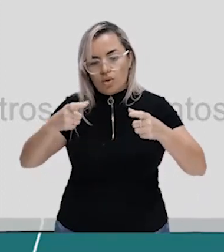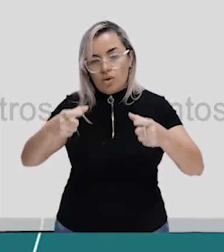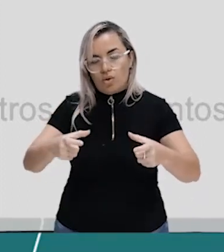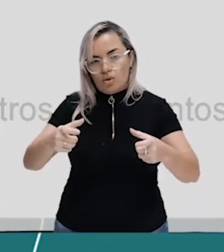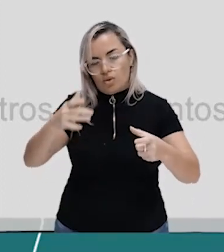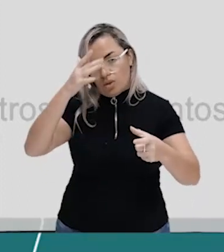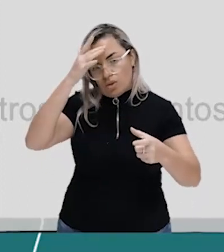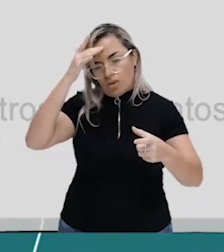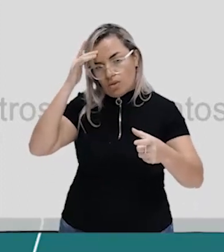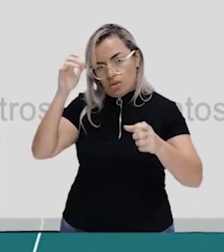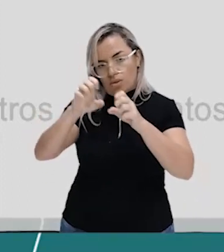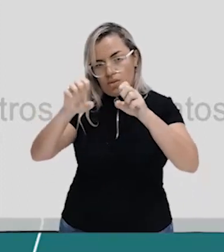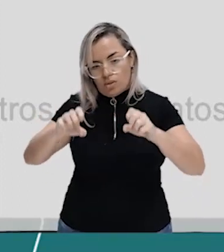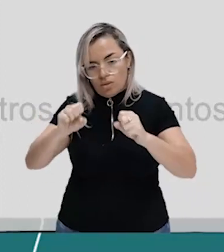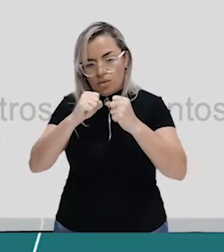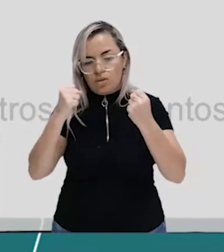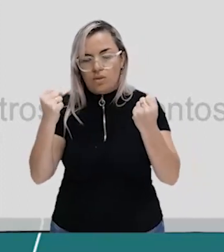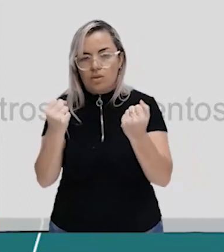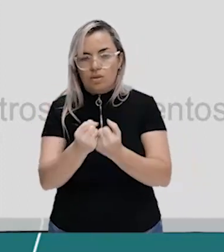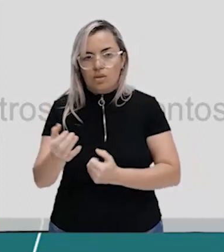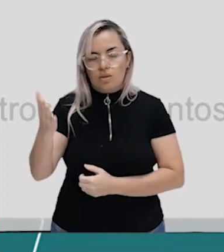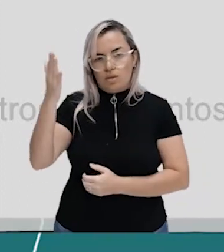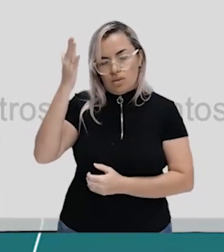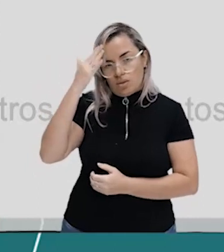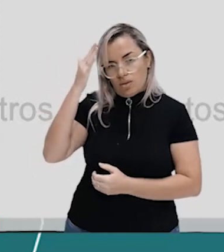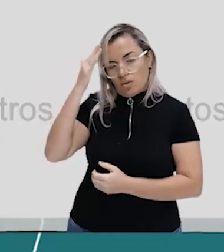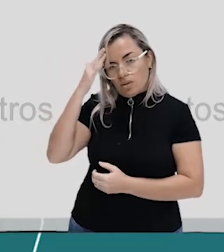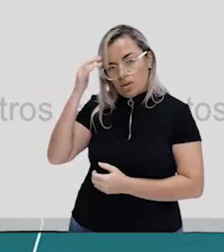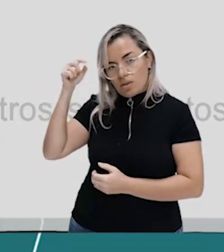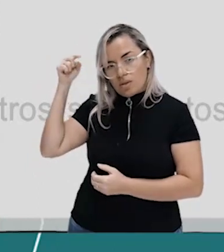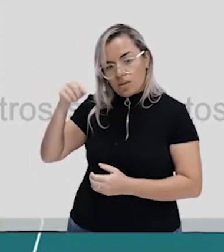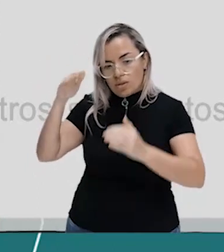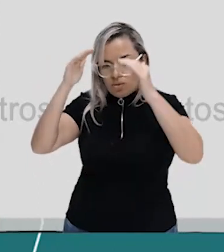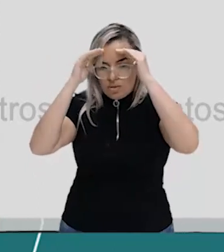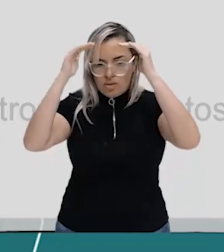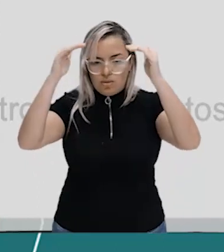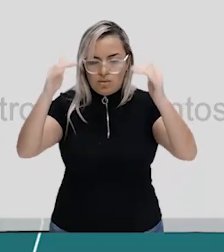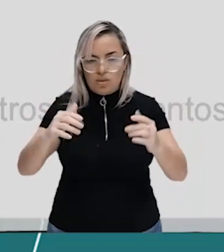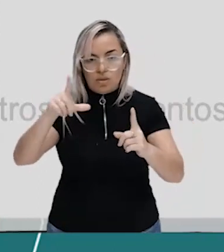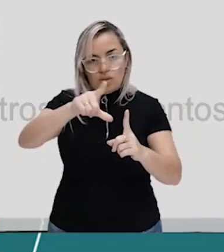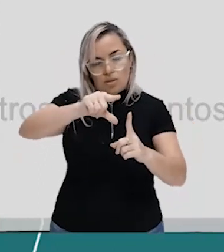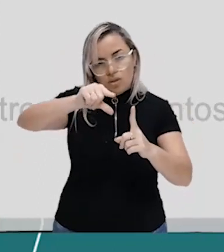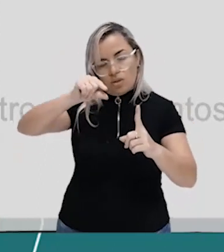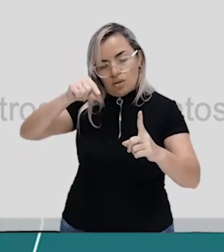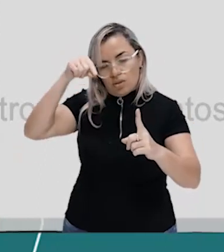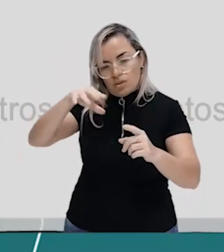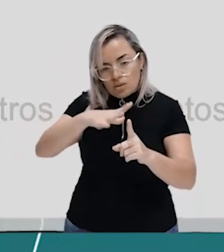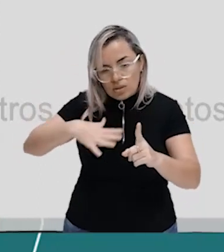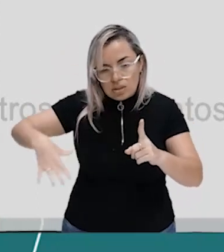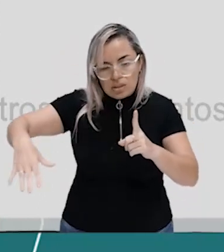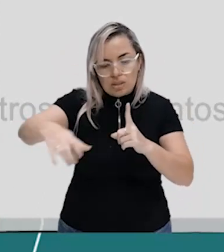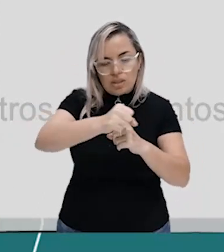a gente vai entender a honra e o prestígio que o indivíduo tem naquela sociedade.